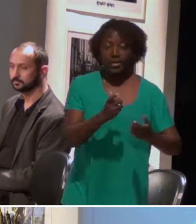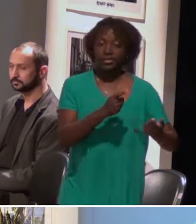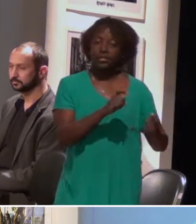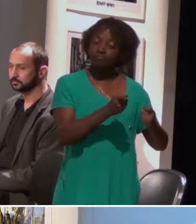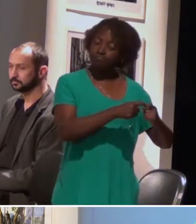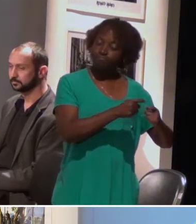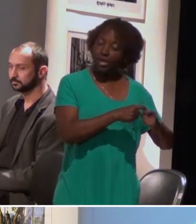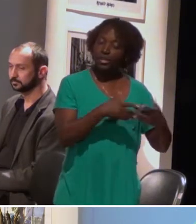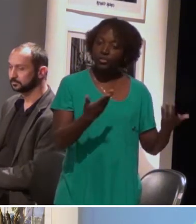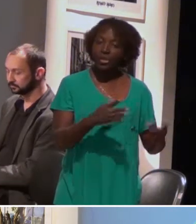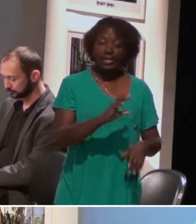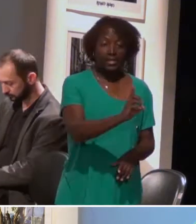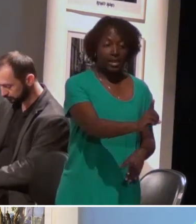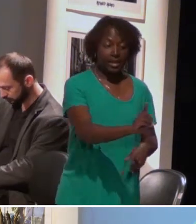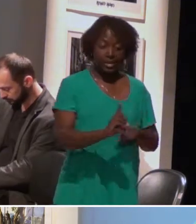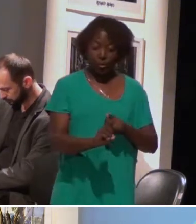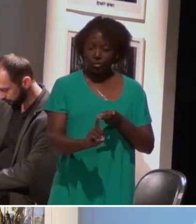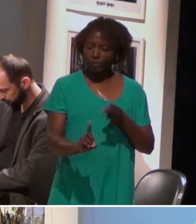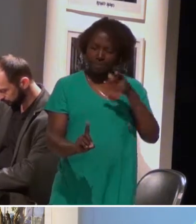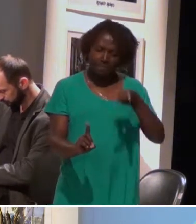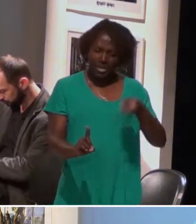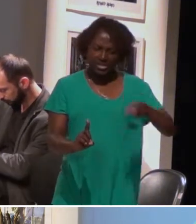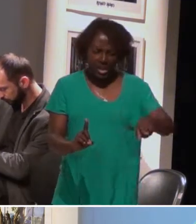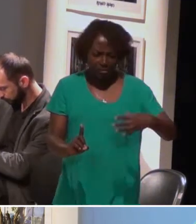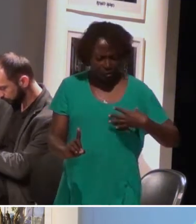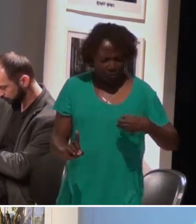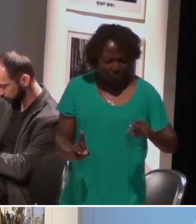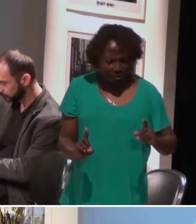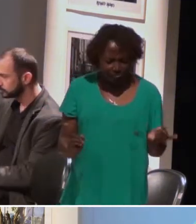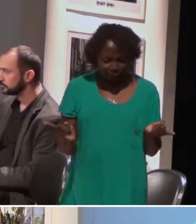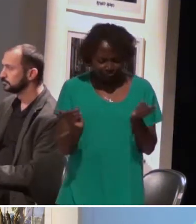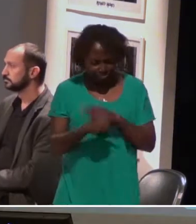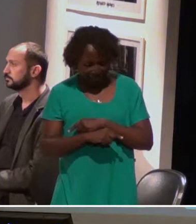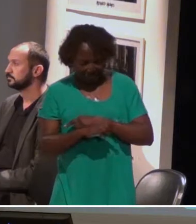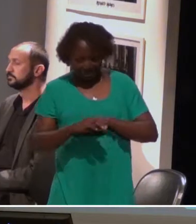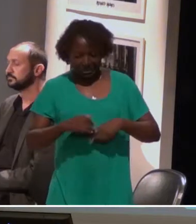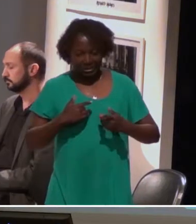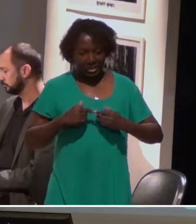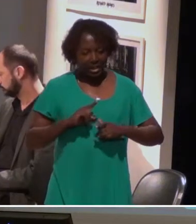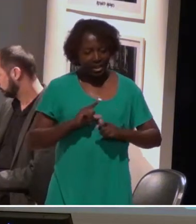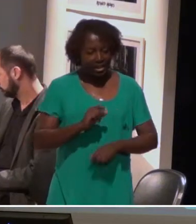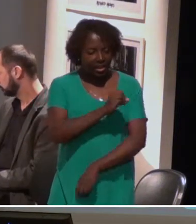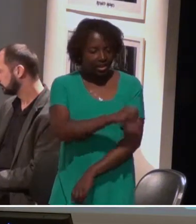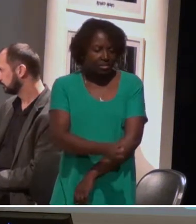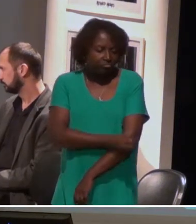quando essa abordagem não dá certo, essa criança chega na escola e há aquele atraso escolar,